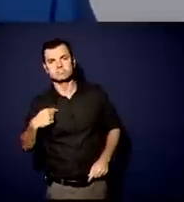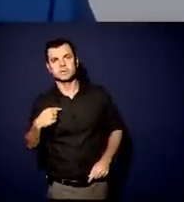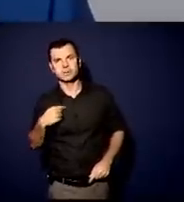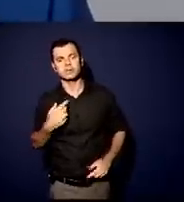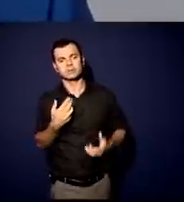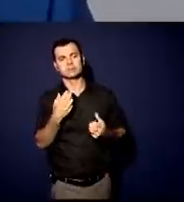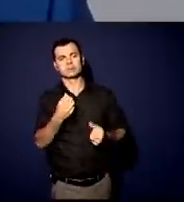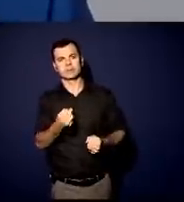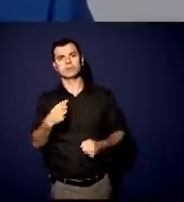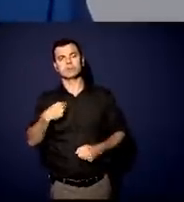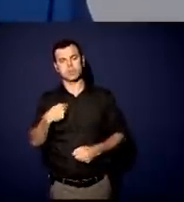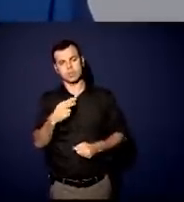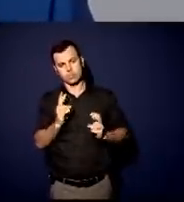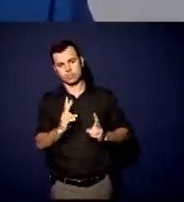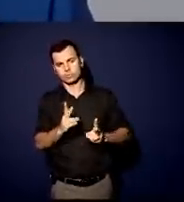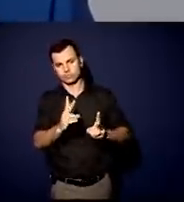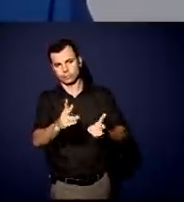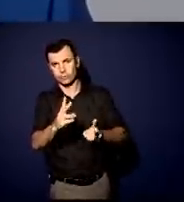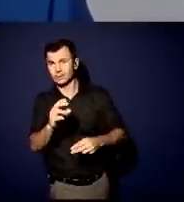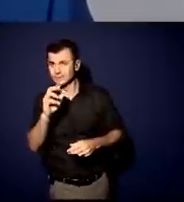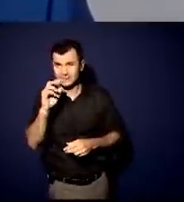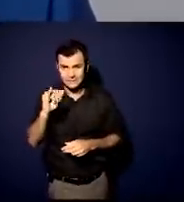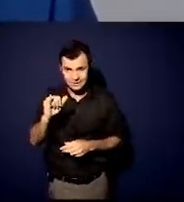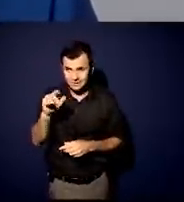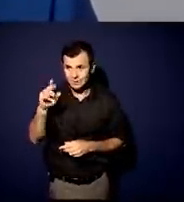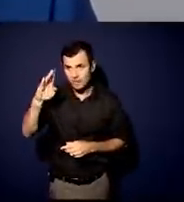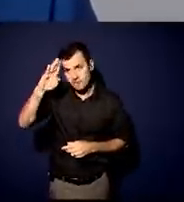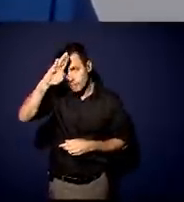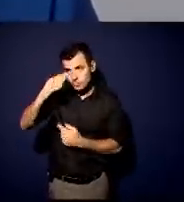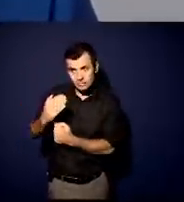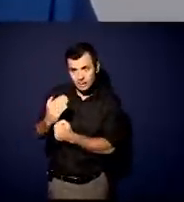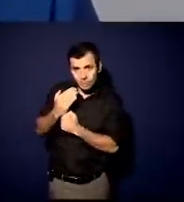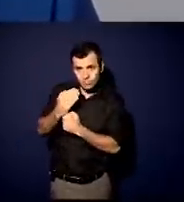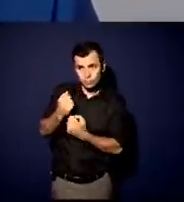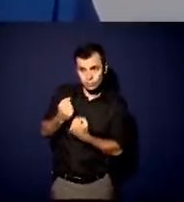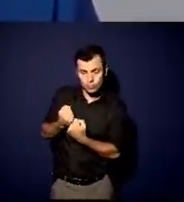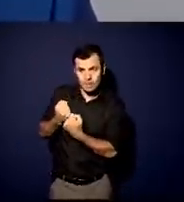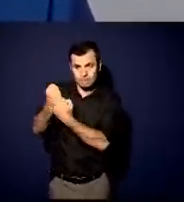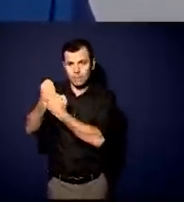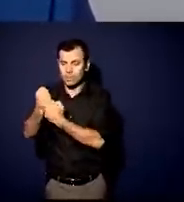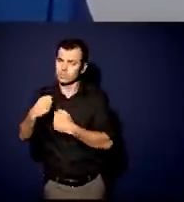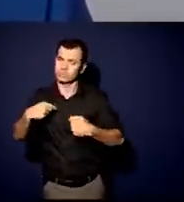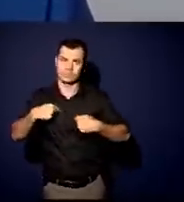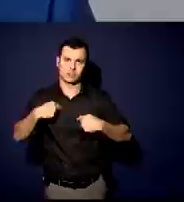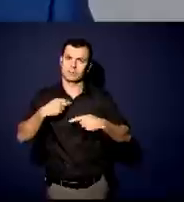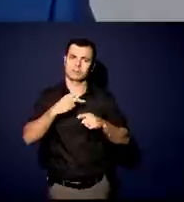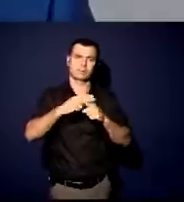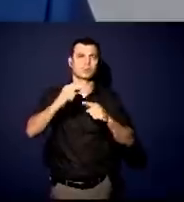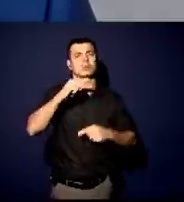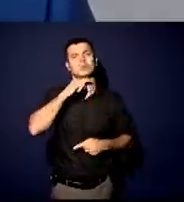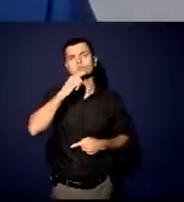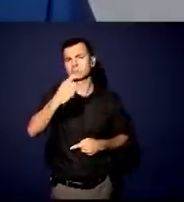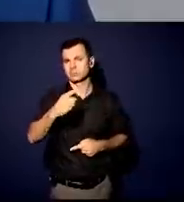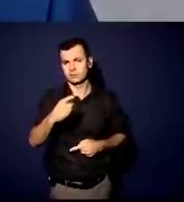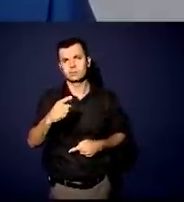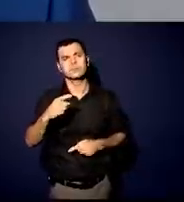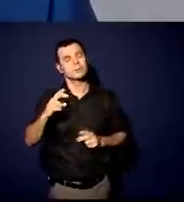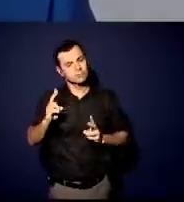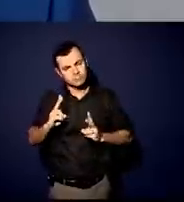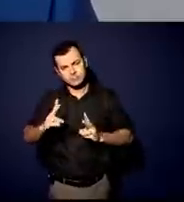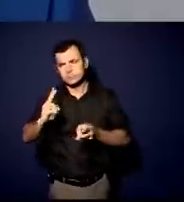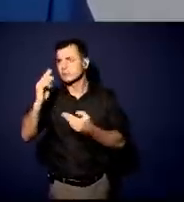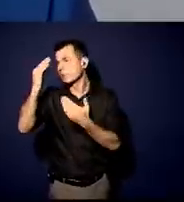politicamente nessa eleição e realmente eu não teria vencido sem o apoio consistente do presidente, a quem eu vou sempre expressar a minha